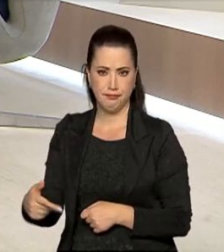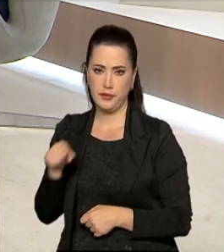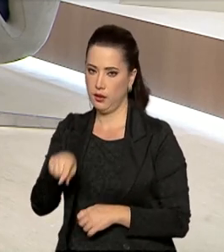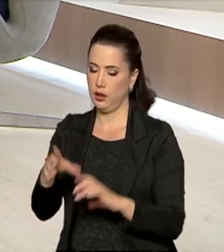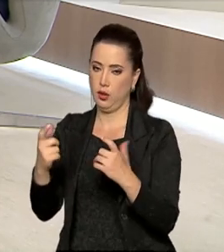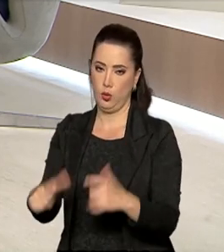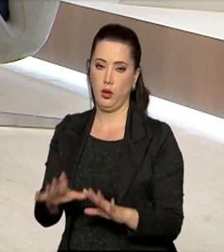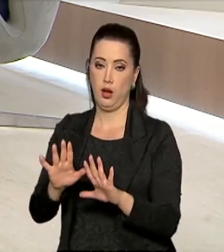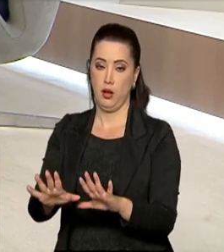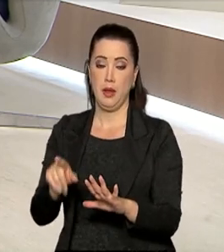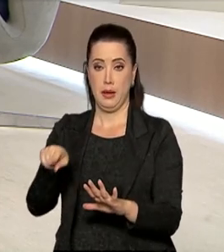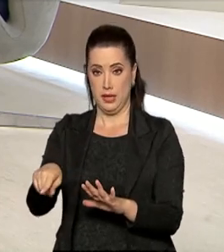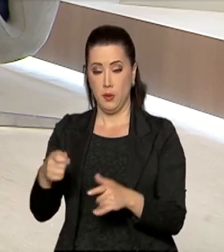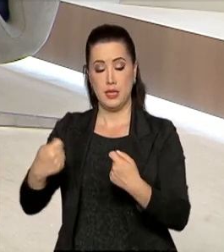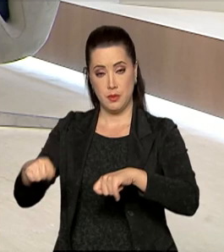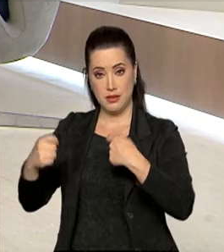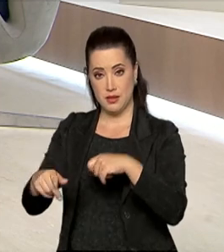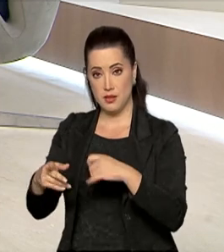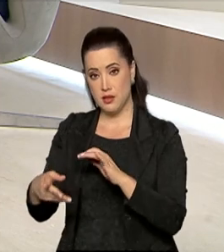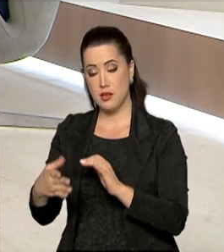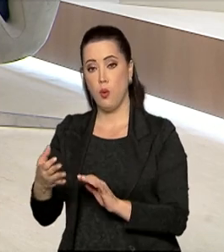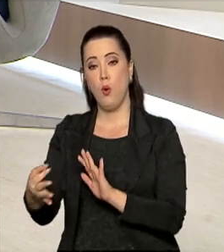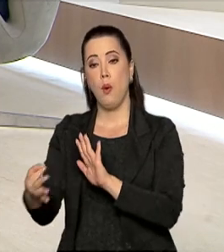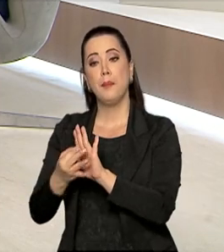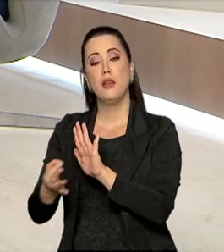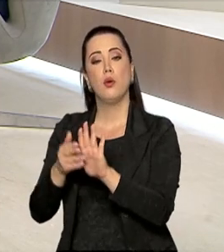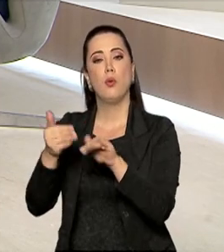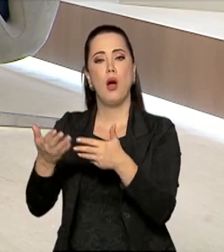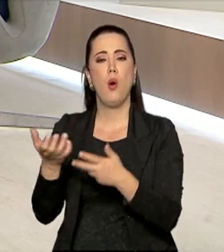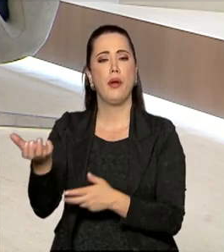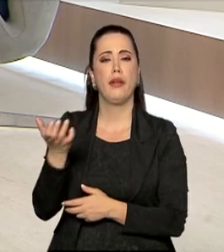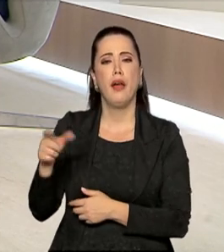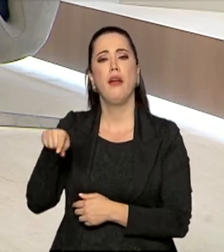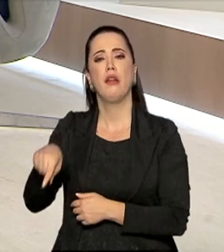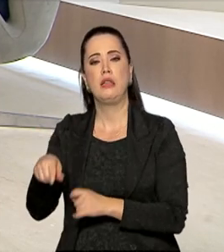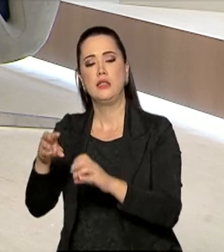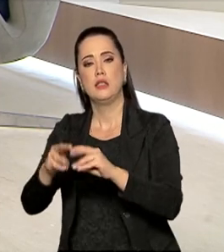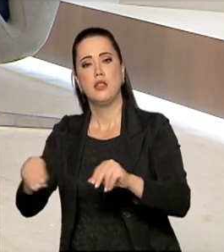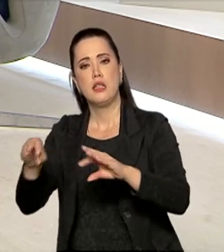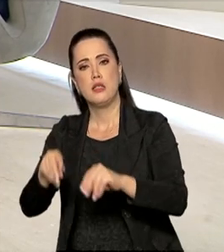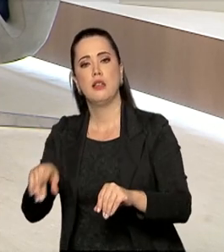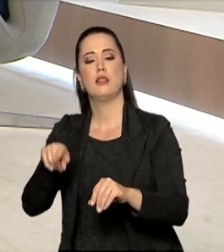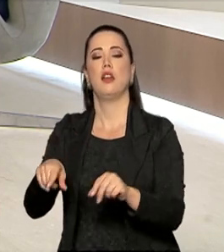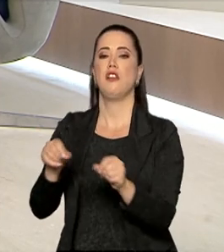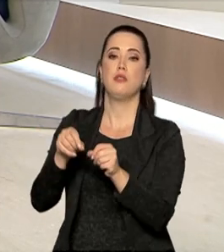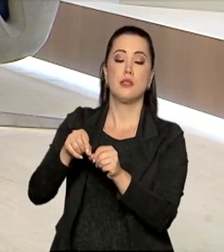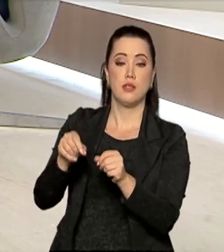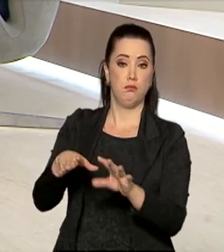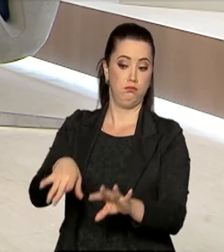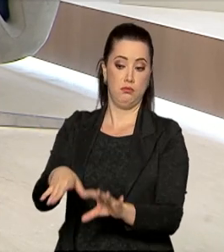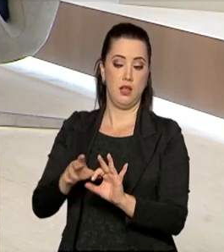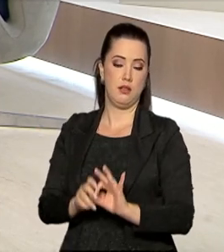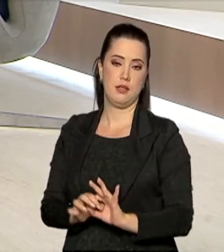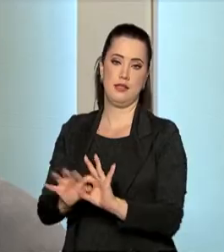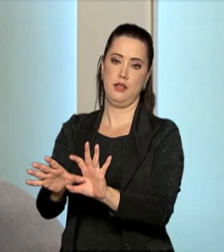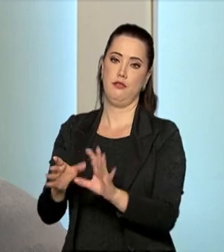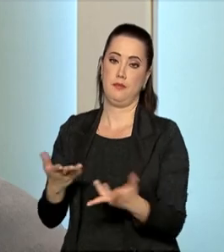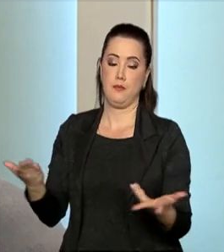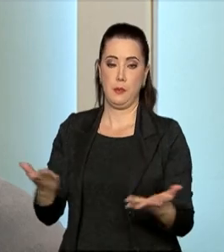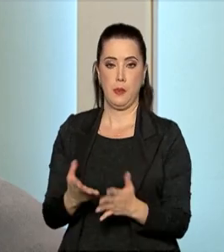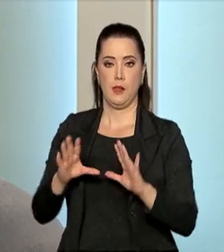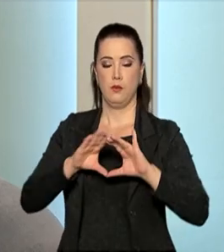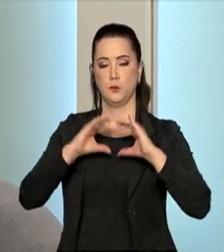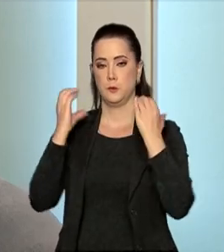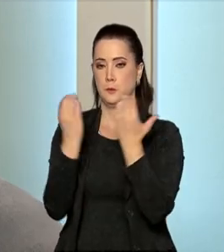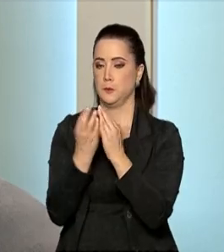fruto. A FUNAI tem o papel de dar a oportunidade que eles falem o que desejam